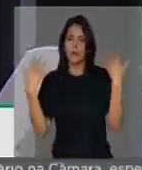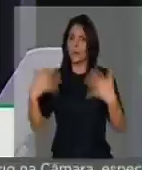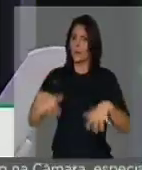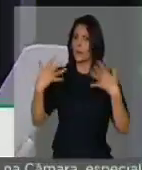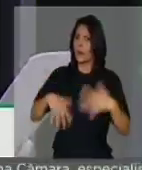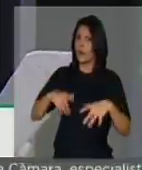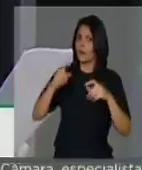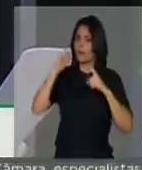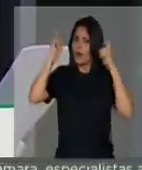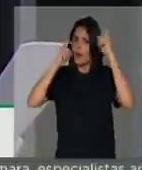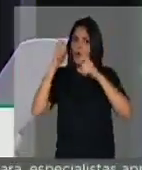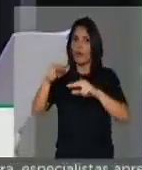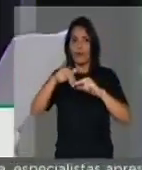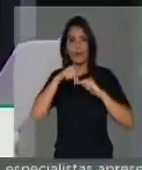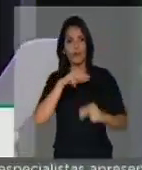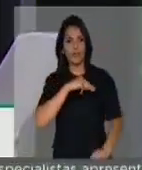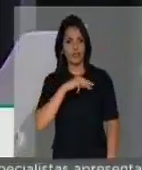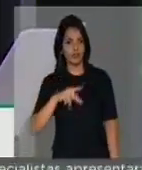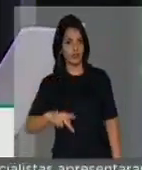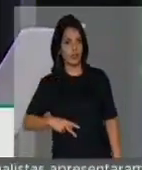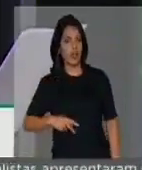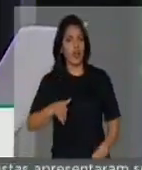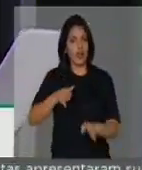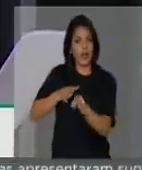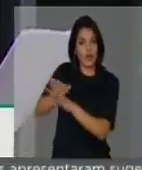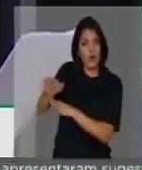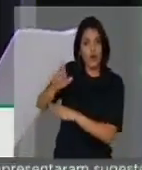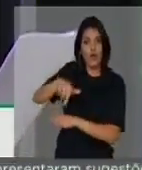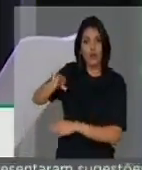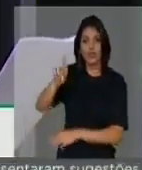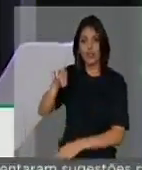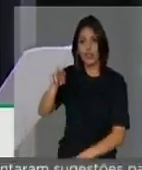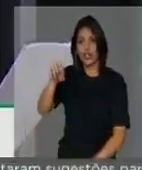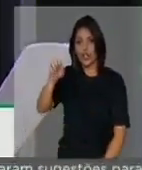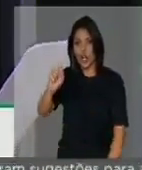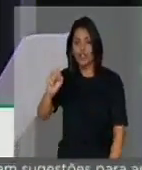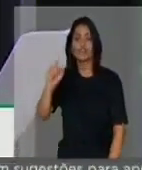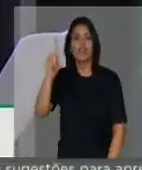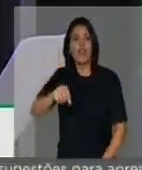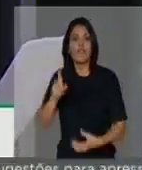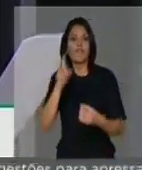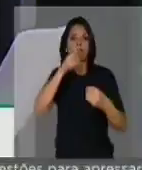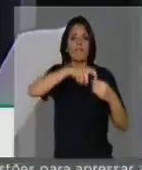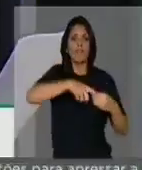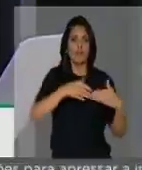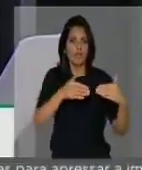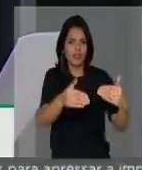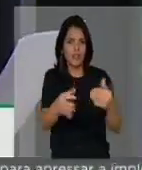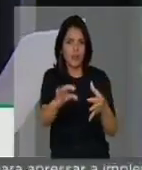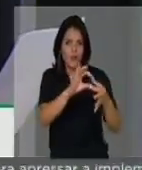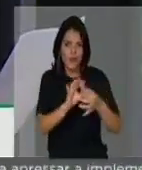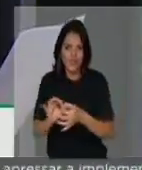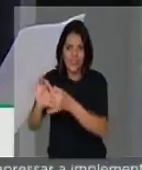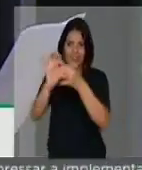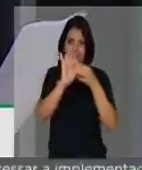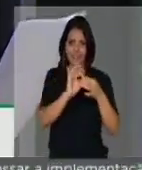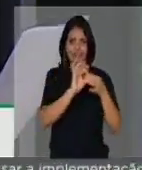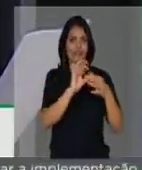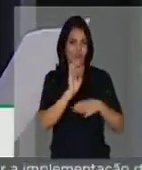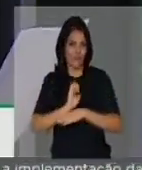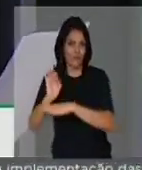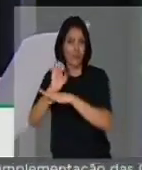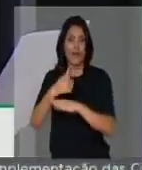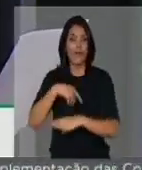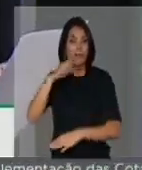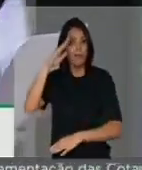alarmante que o Ministério Público Federal recomendou ao DENOX, a autarquia vinculada ao Ministério da Integração, que seja dada